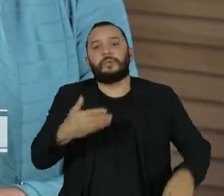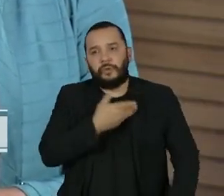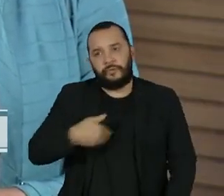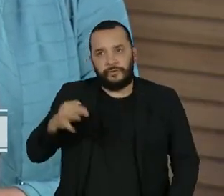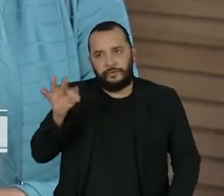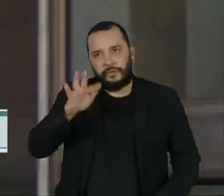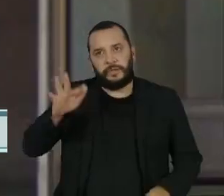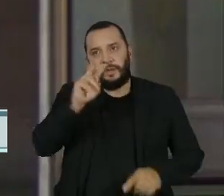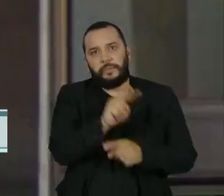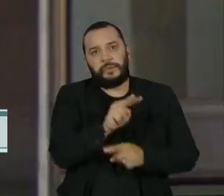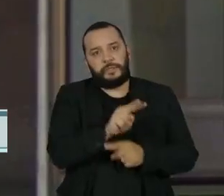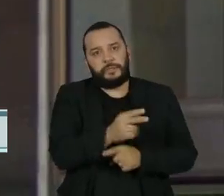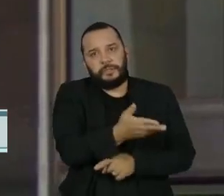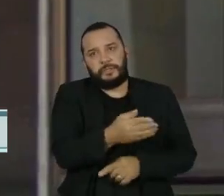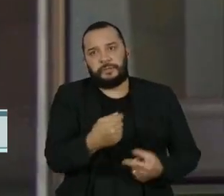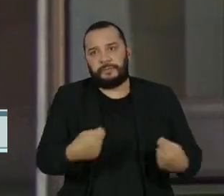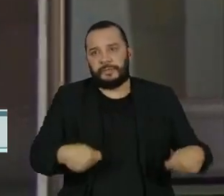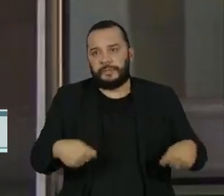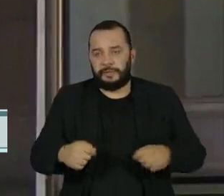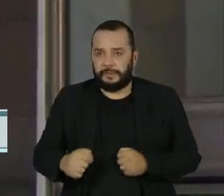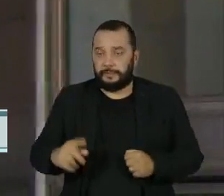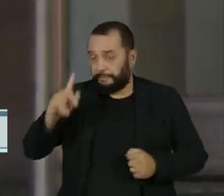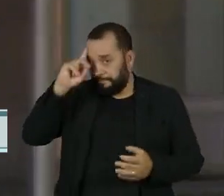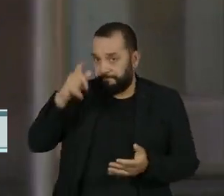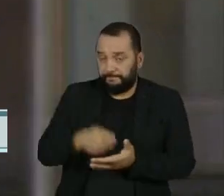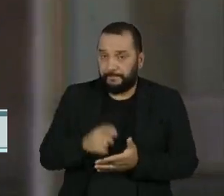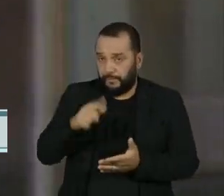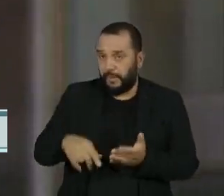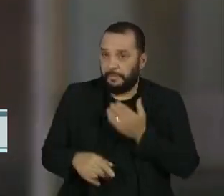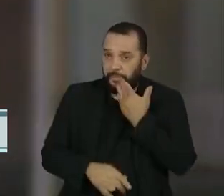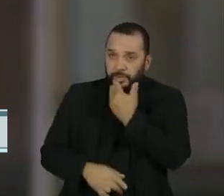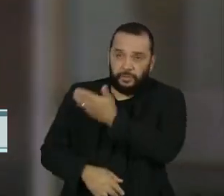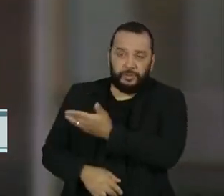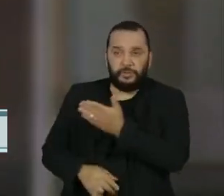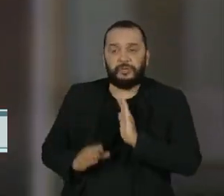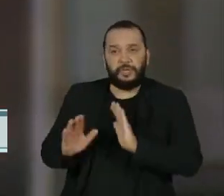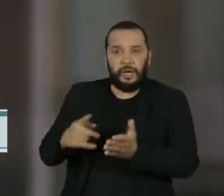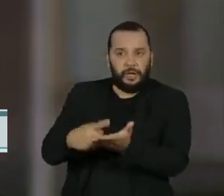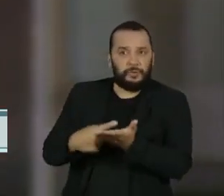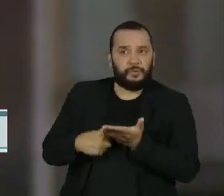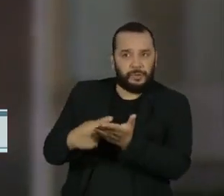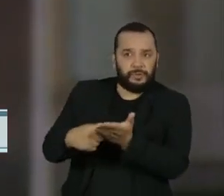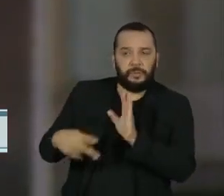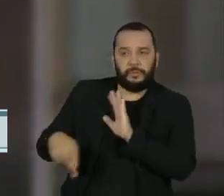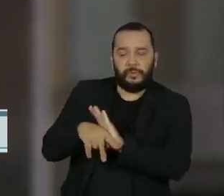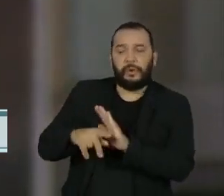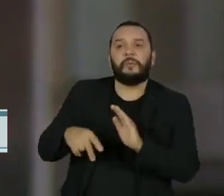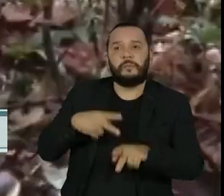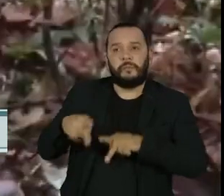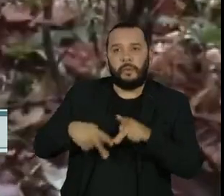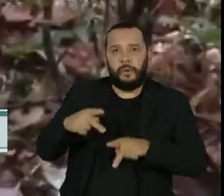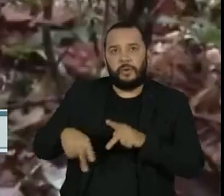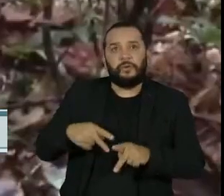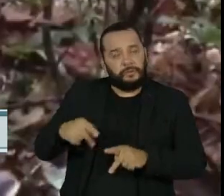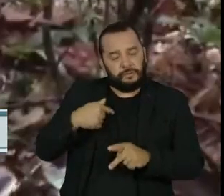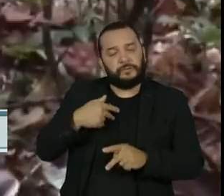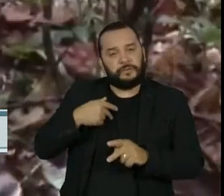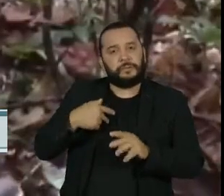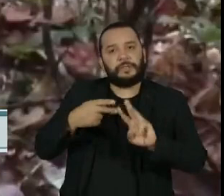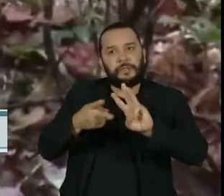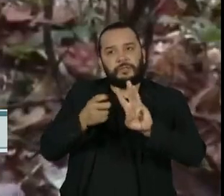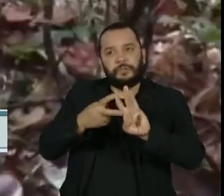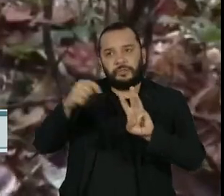federal. A decisão da Corte atende a um pedido feito pela articulação dos povos indígenas do Brasil após os